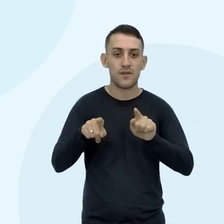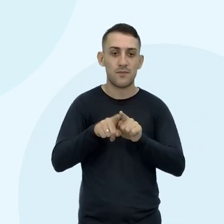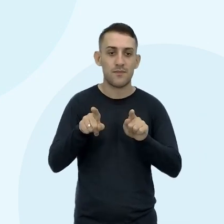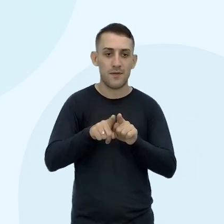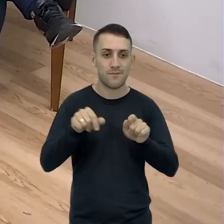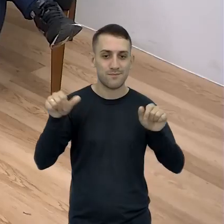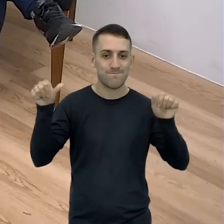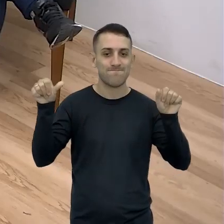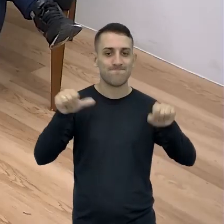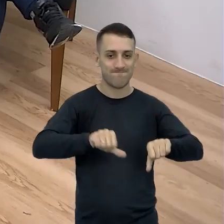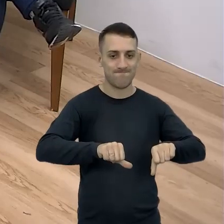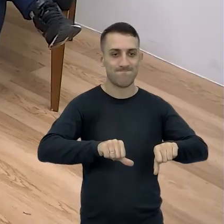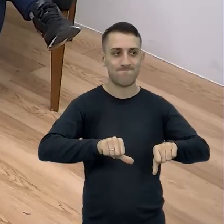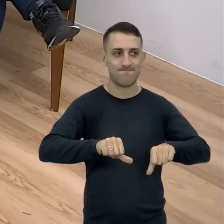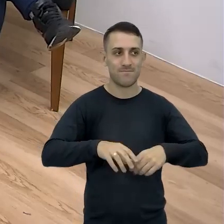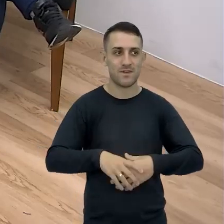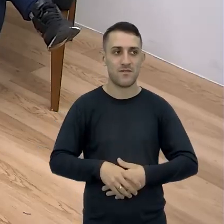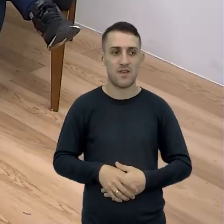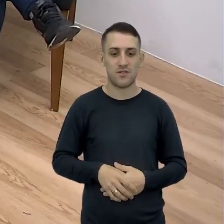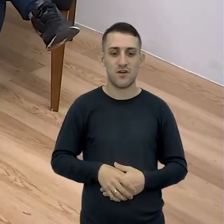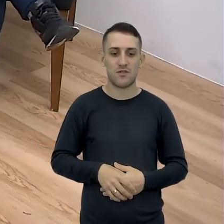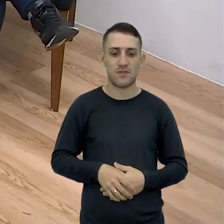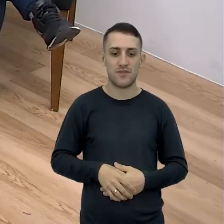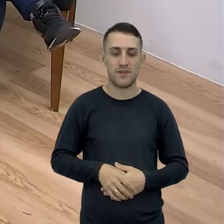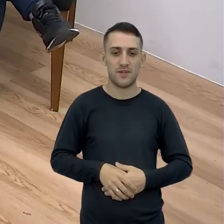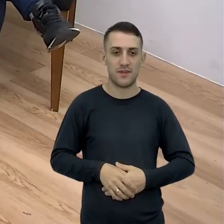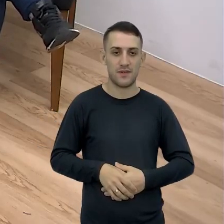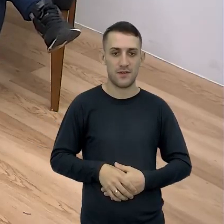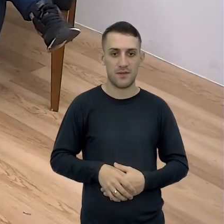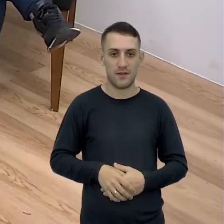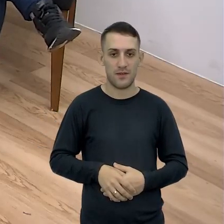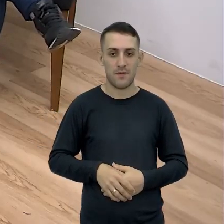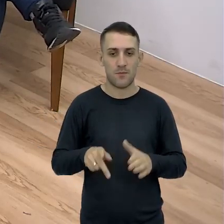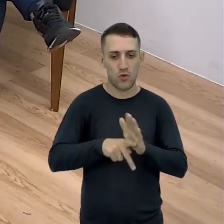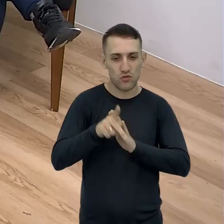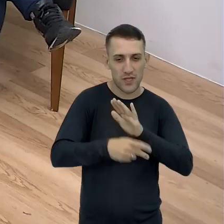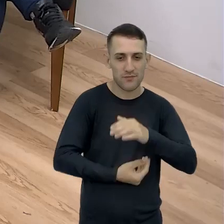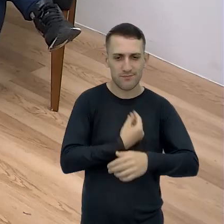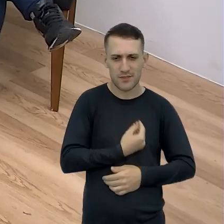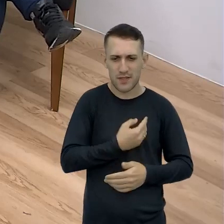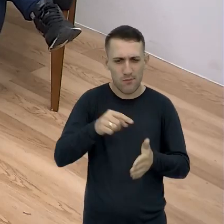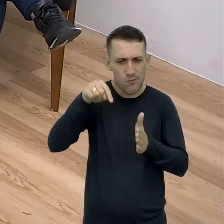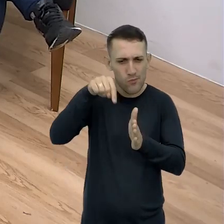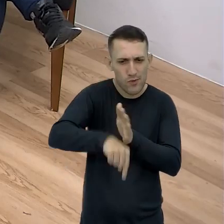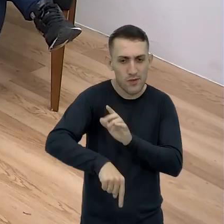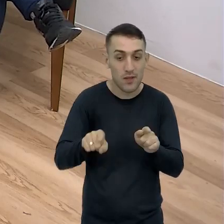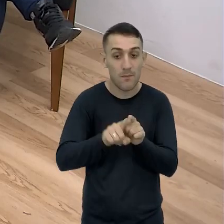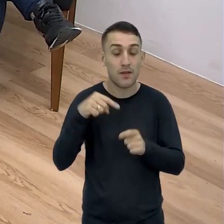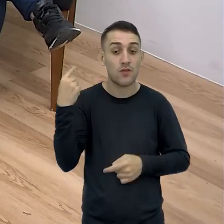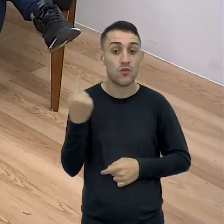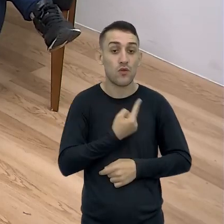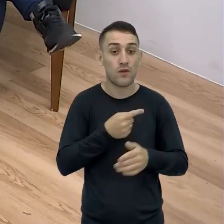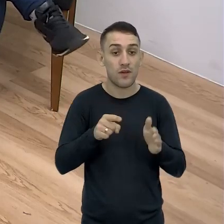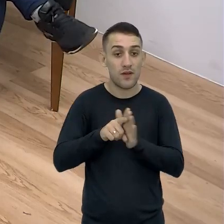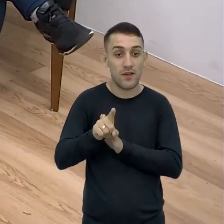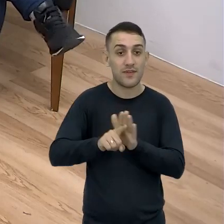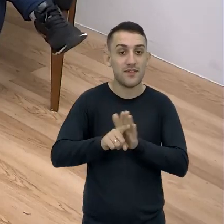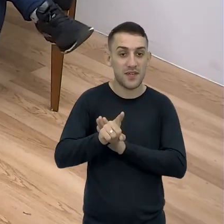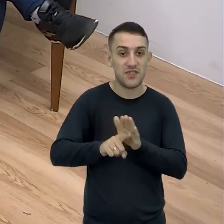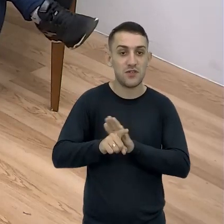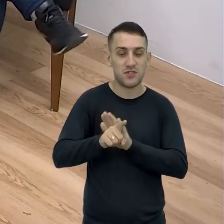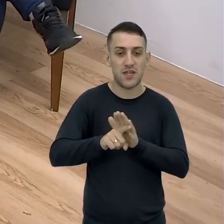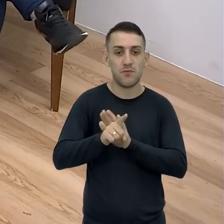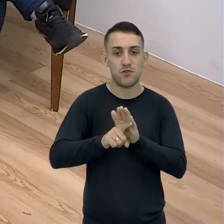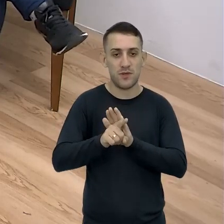Extremas Projeto de vida ao extremo Legal, Exato A gente já falou tanto De projeto de vida ao extremo E aí a gente foi investigar Essa relação